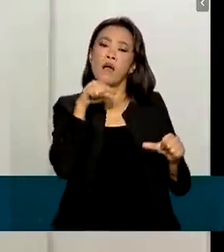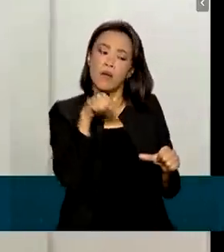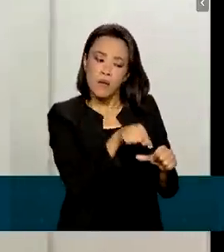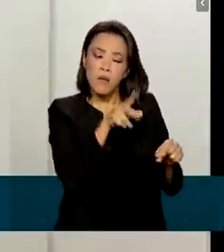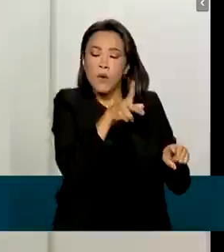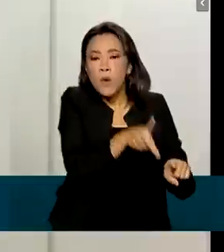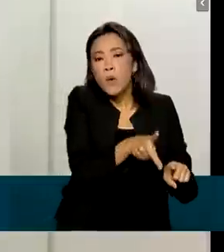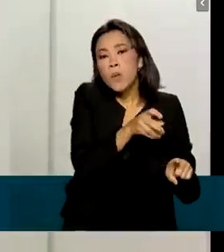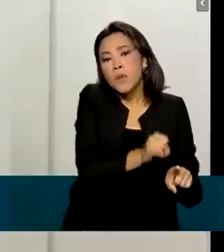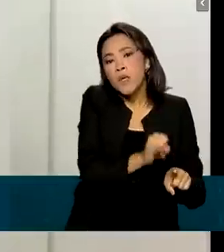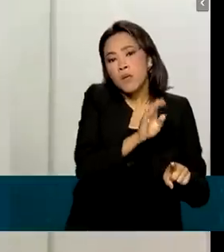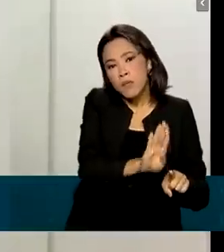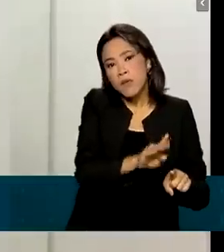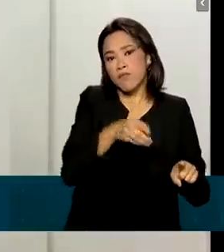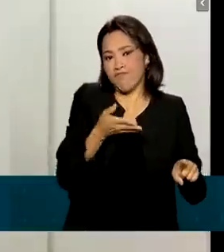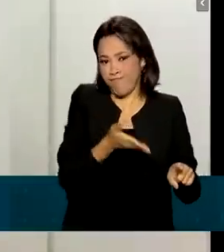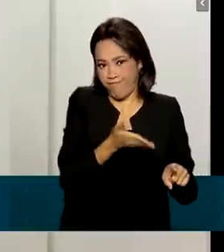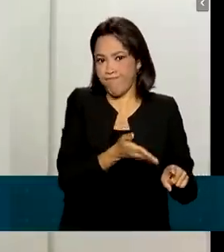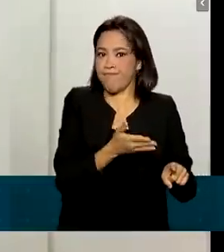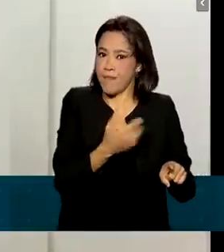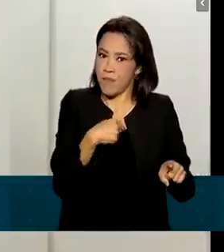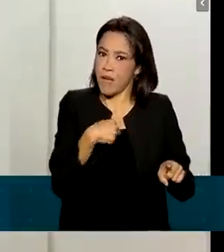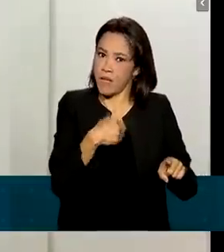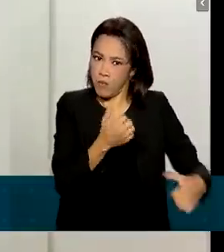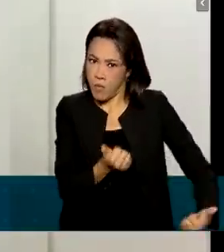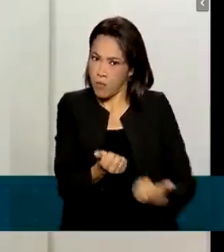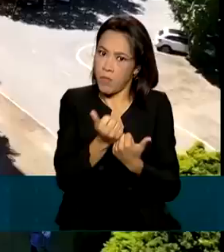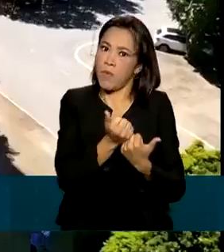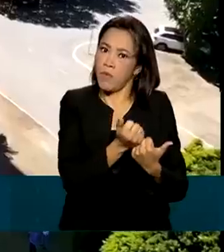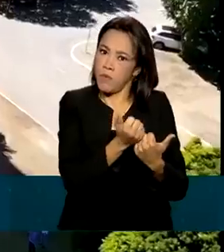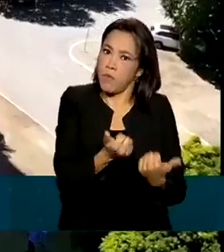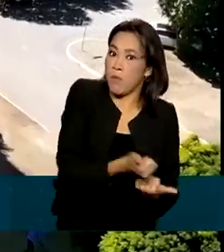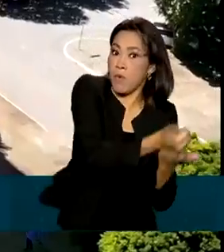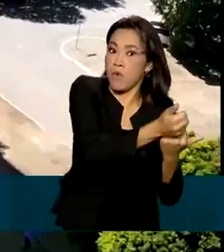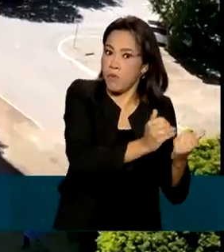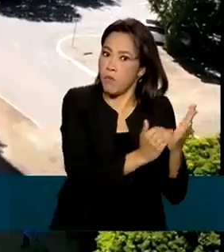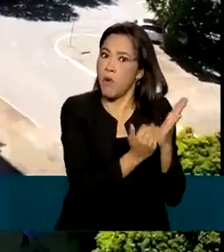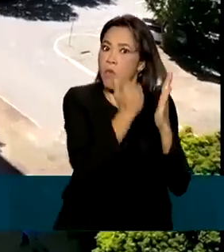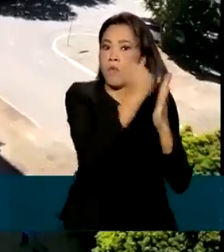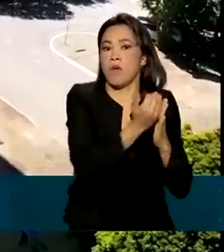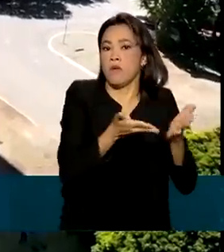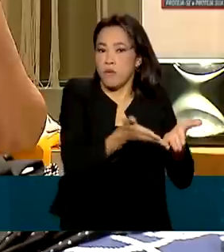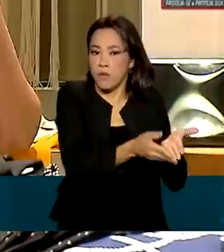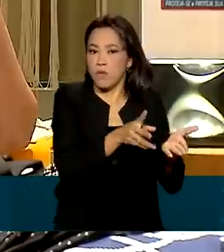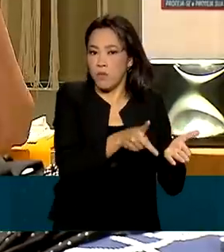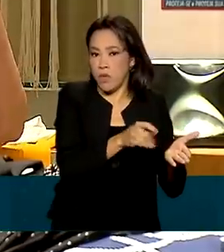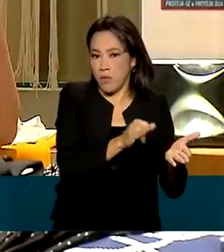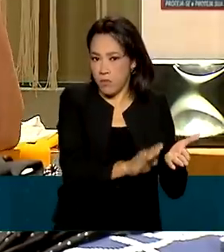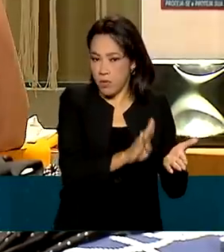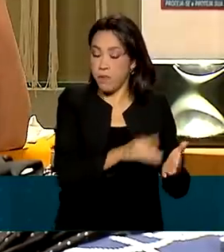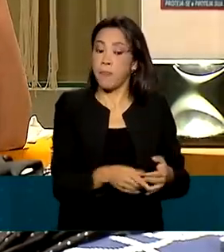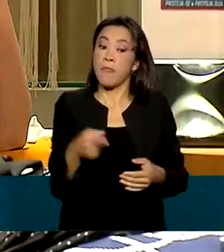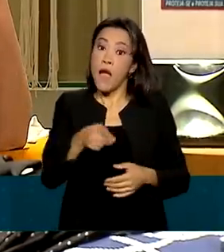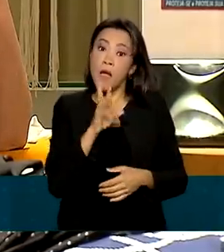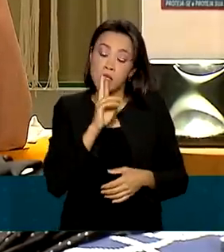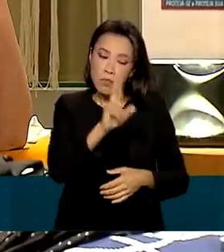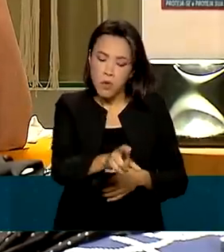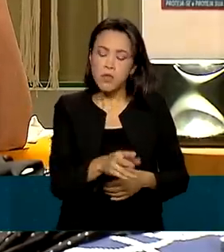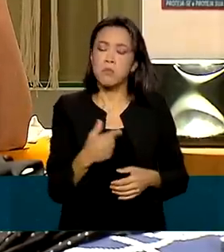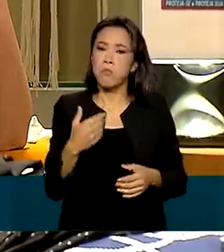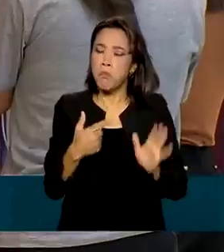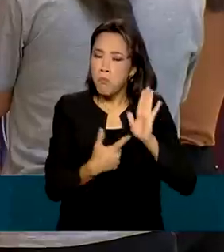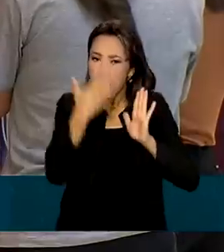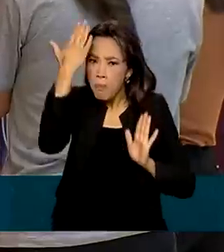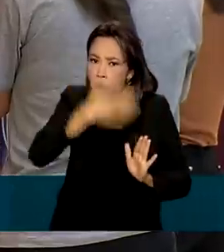botar mais um reforço no crescimento do PIB. Segundo o governo, os resultados mostram a continuidade da